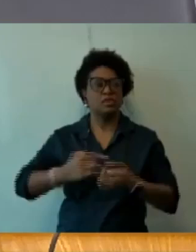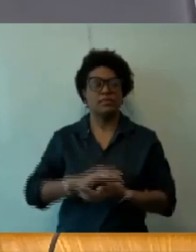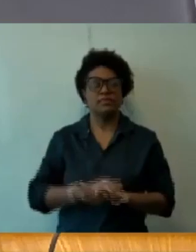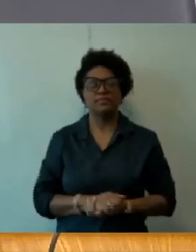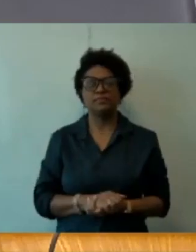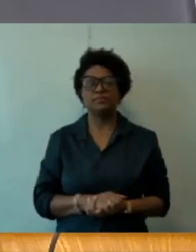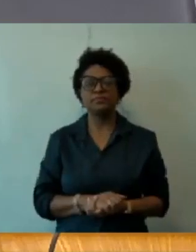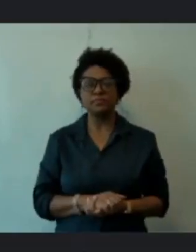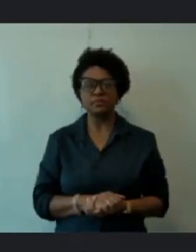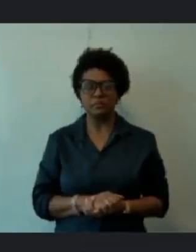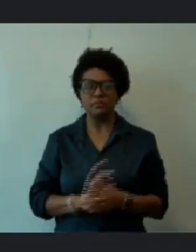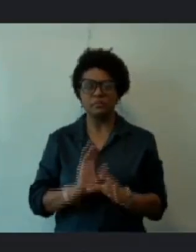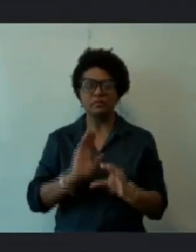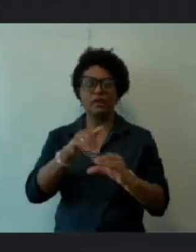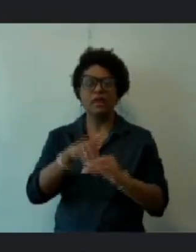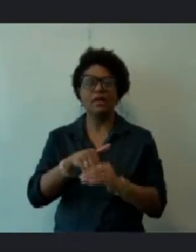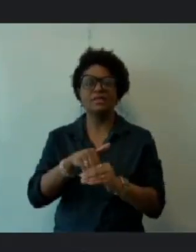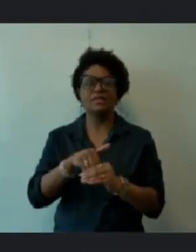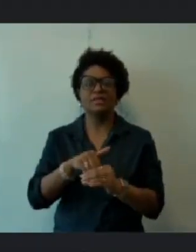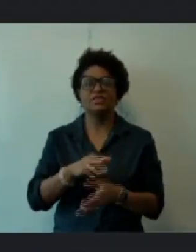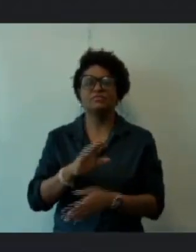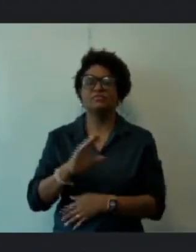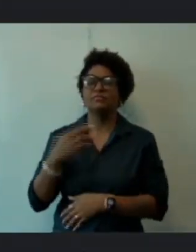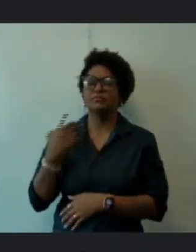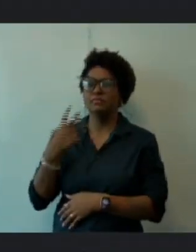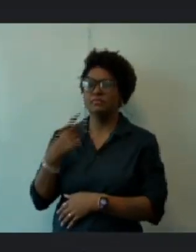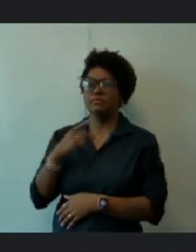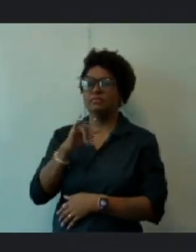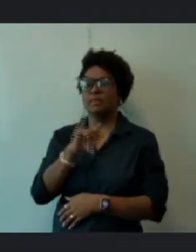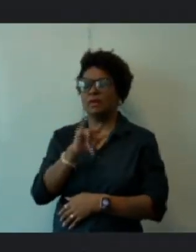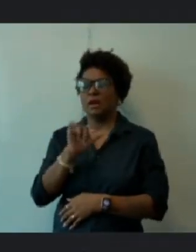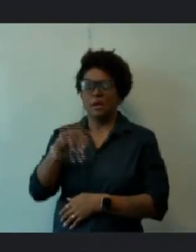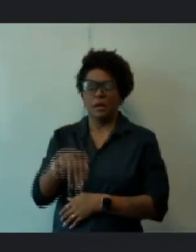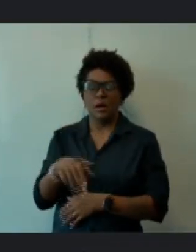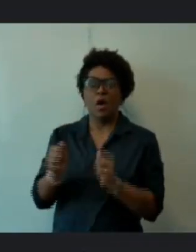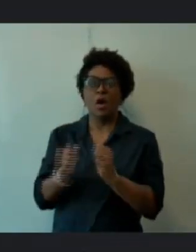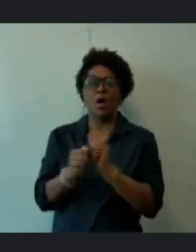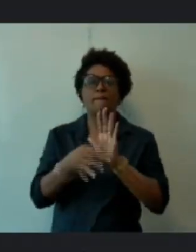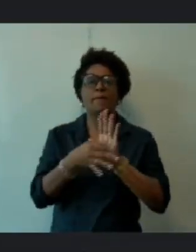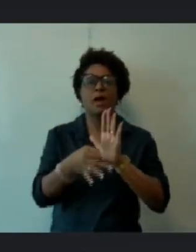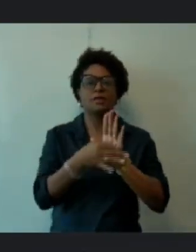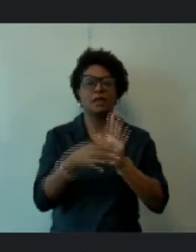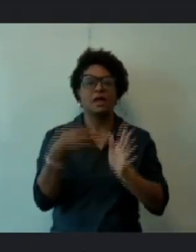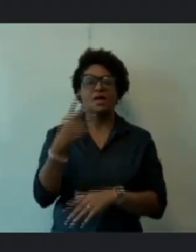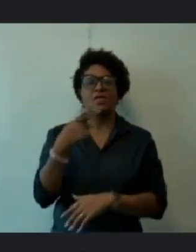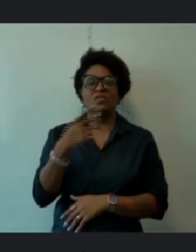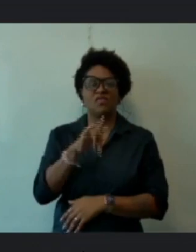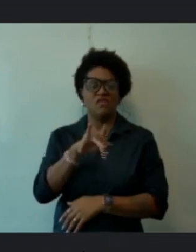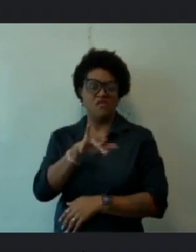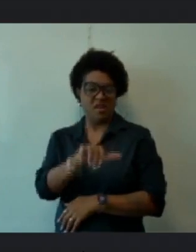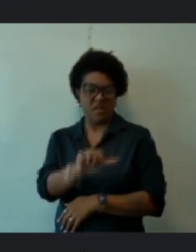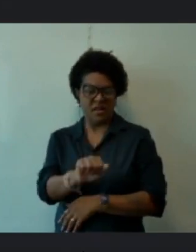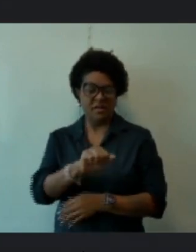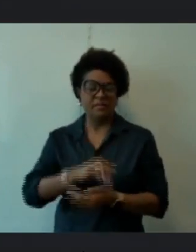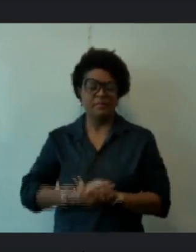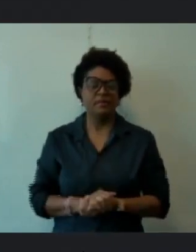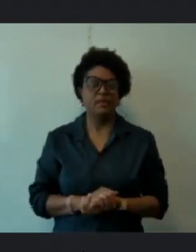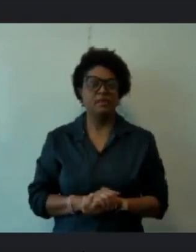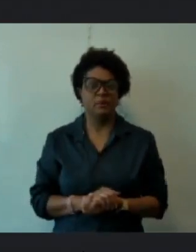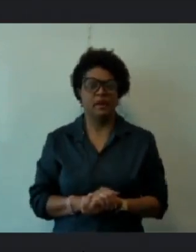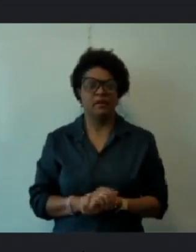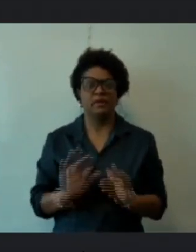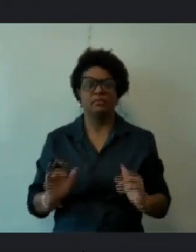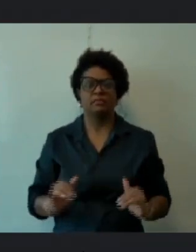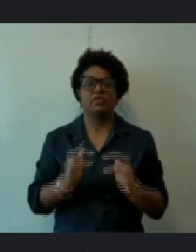para a votação como vota o vereador Irlan. Com o parecer. Vereadora Fernanda Pereira, o tu é? De acordo. Vereador